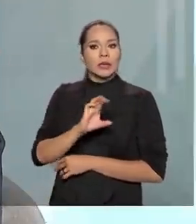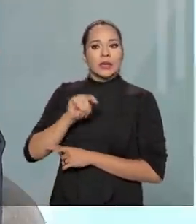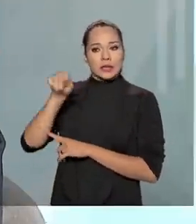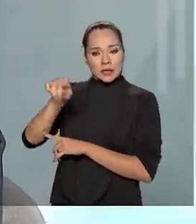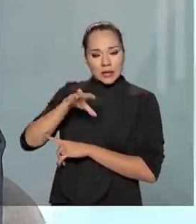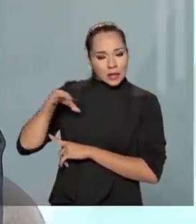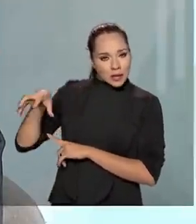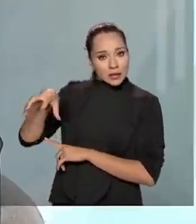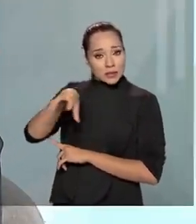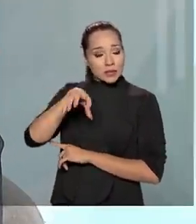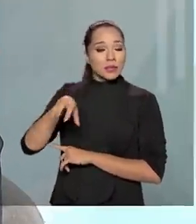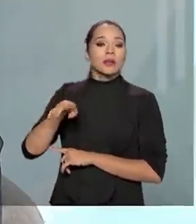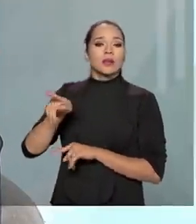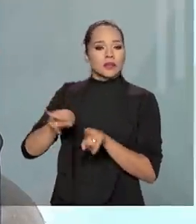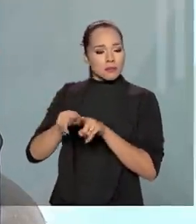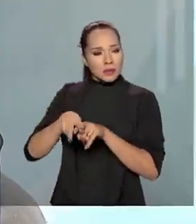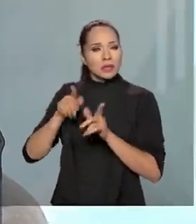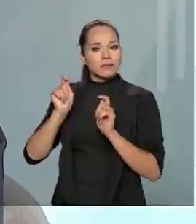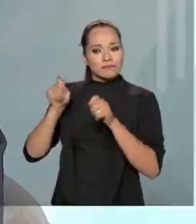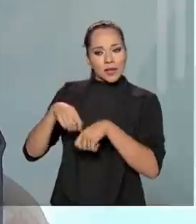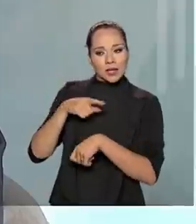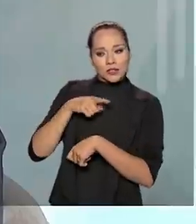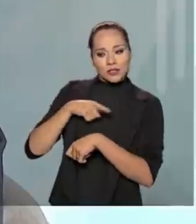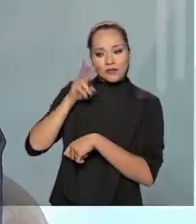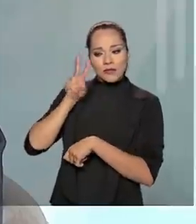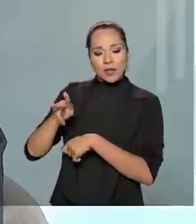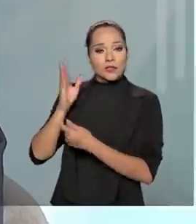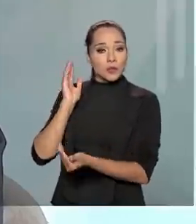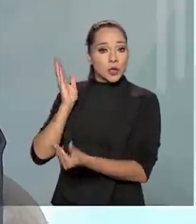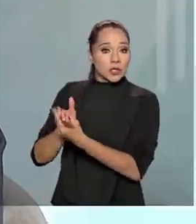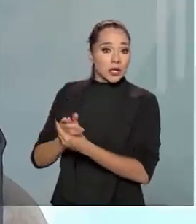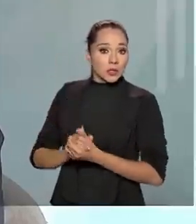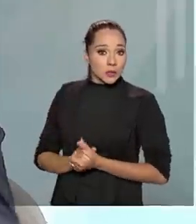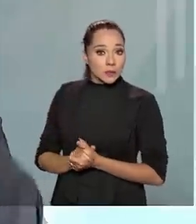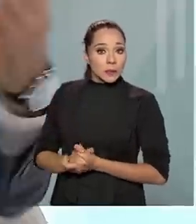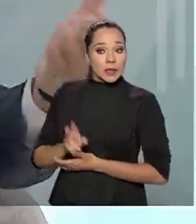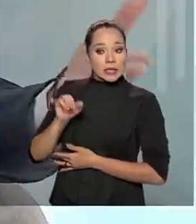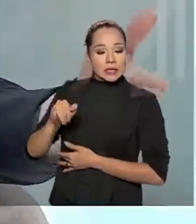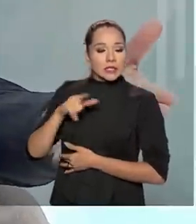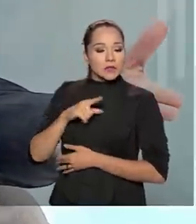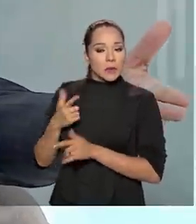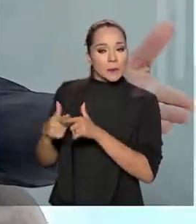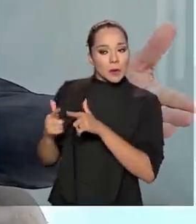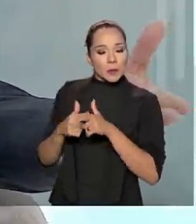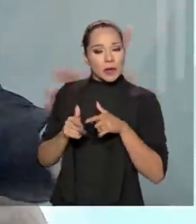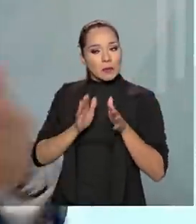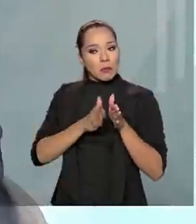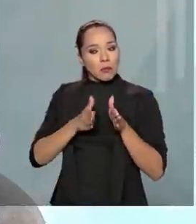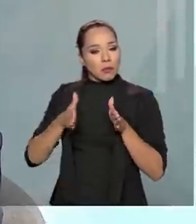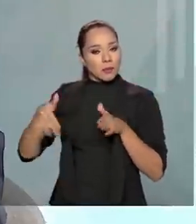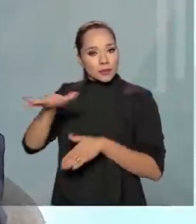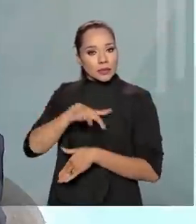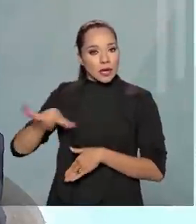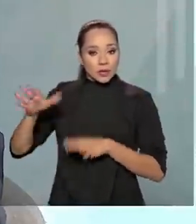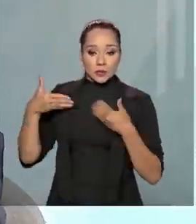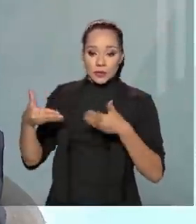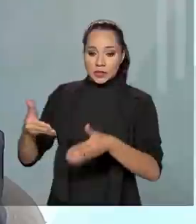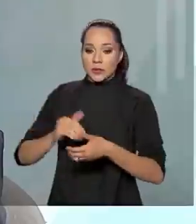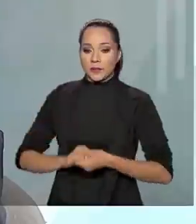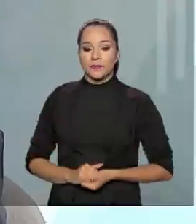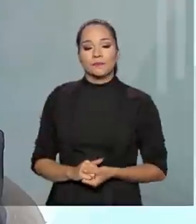corregidorias e também temos o poder de avocar esses processos, caso exista algum problema de andamento no âmbito do Ministério.